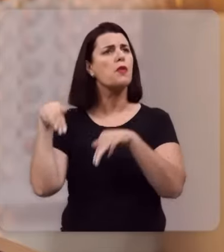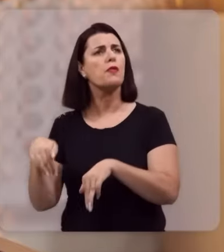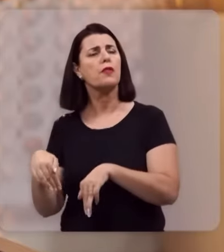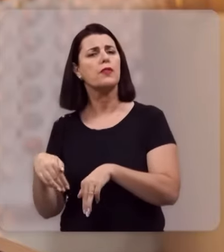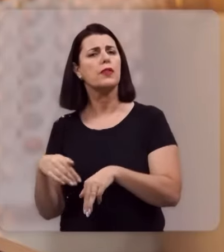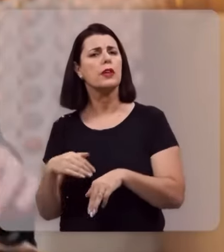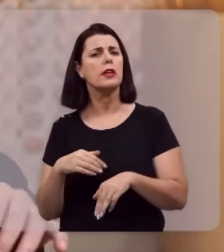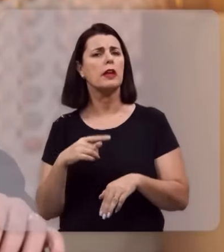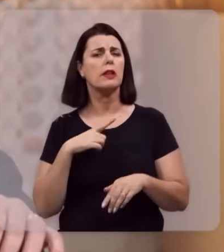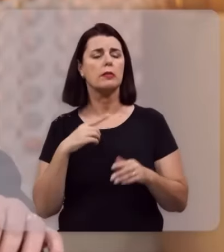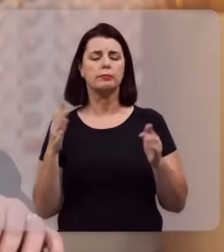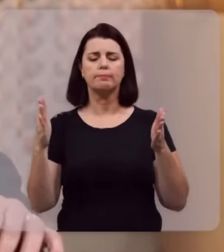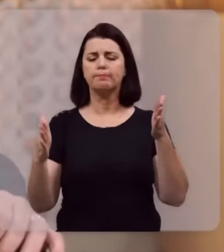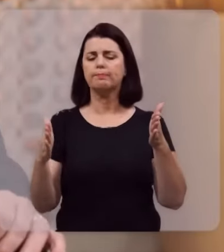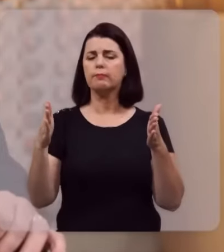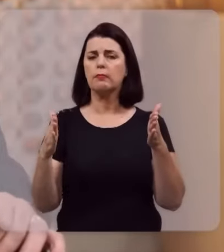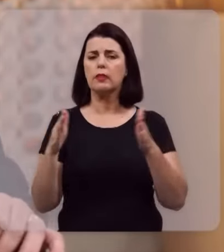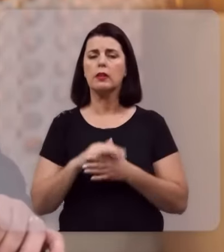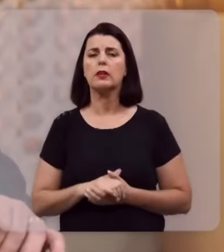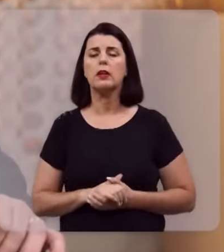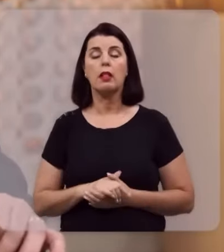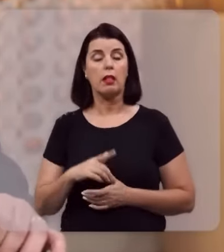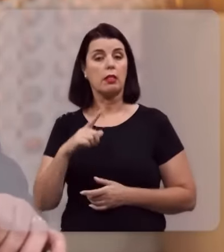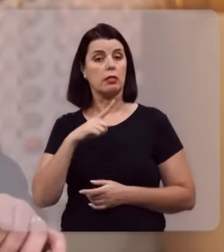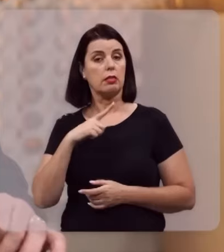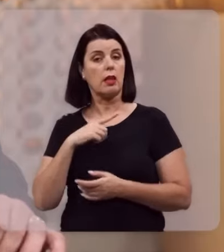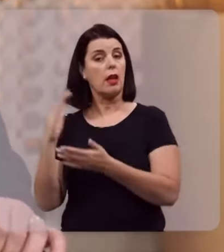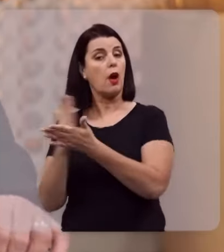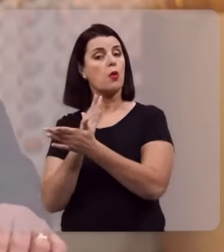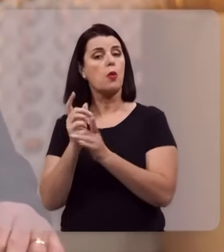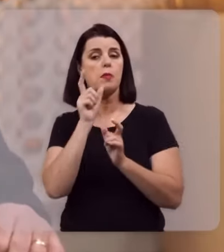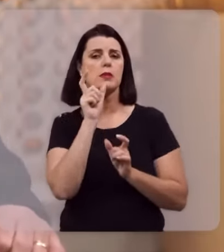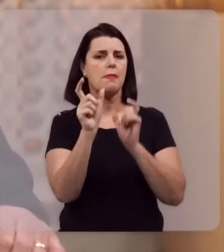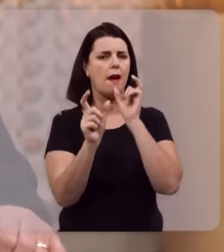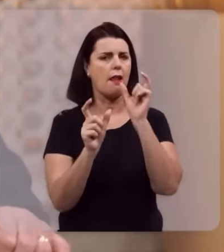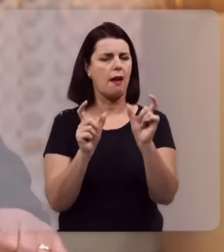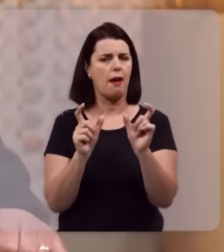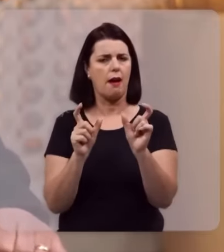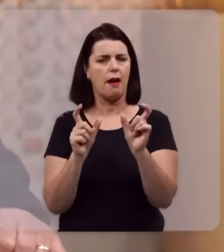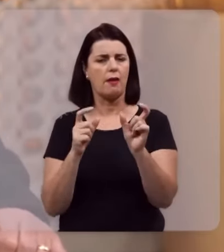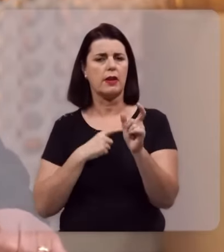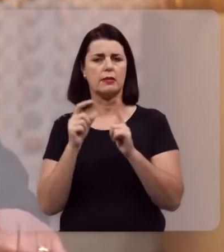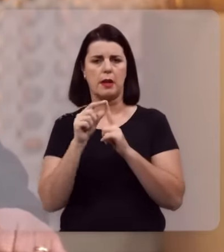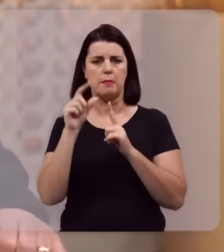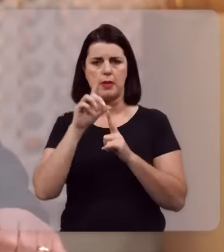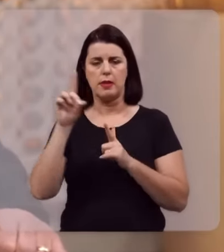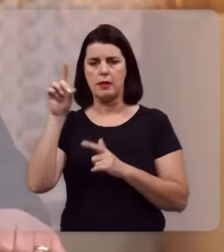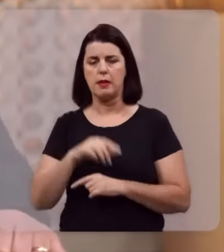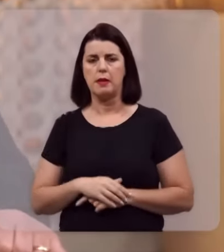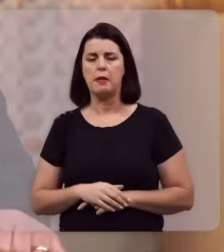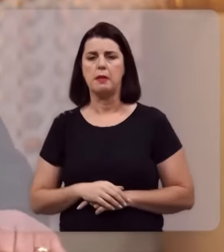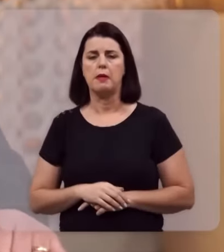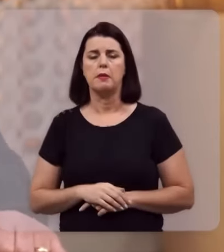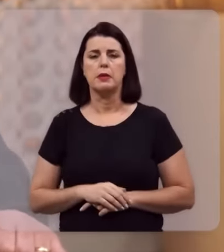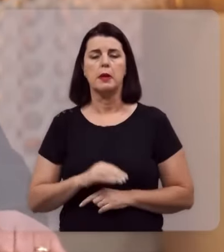Um dedinho de teologia, existem algumas palavras na Sagrada Escritura,